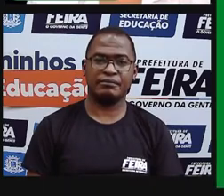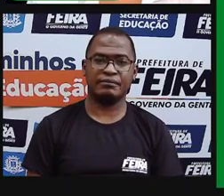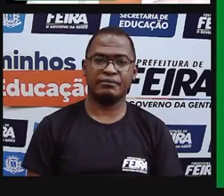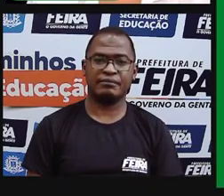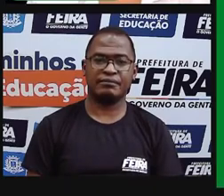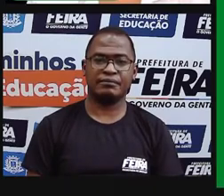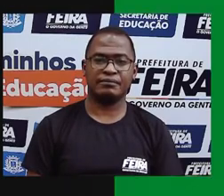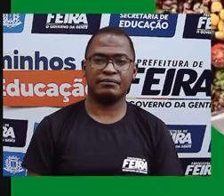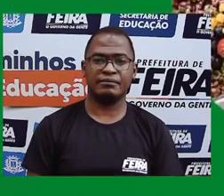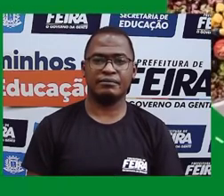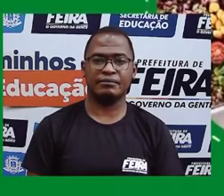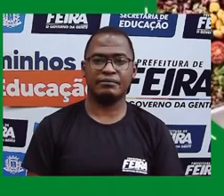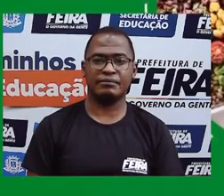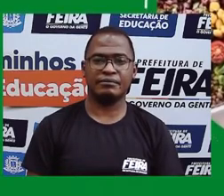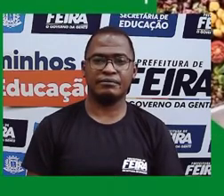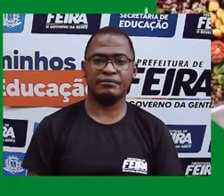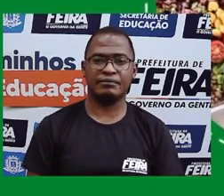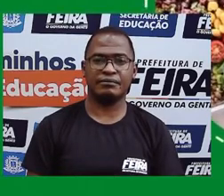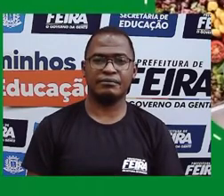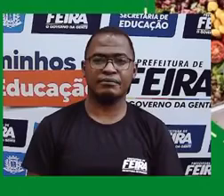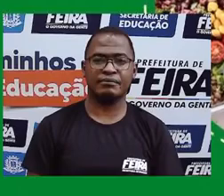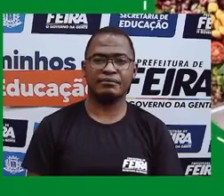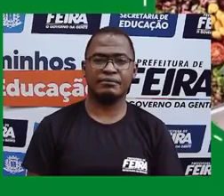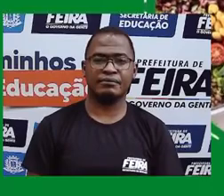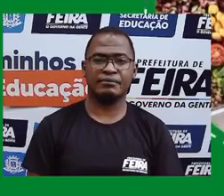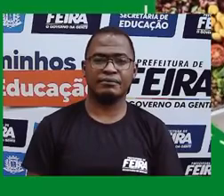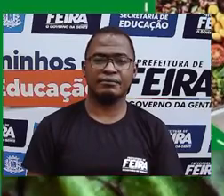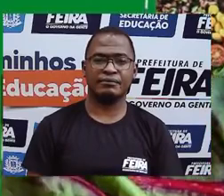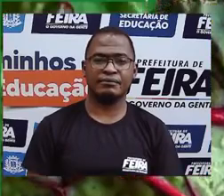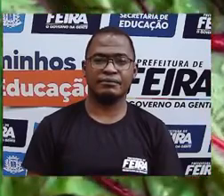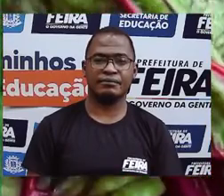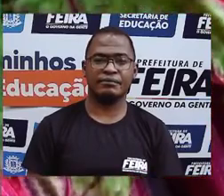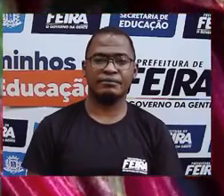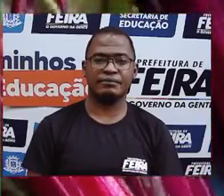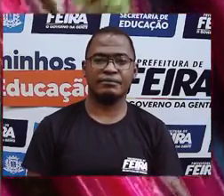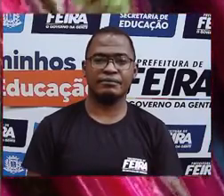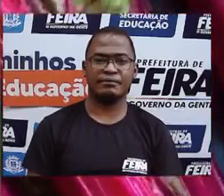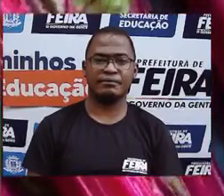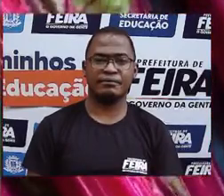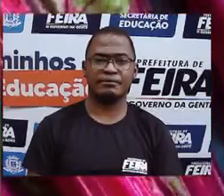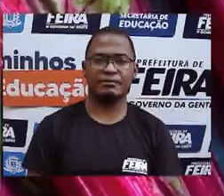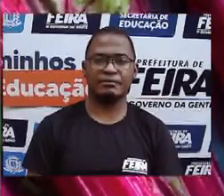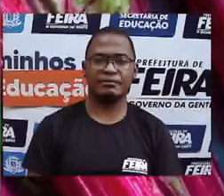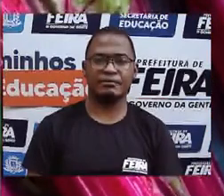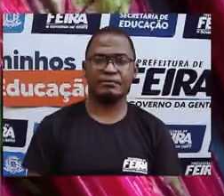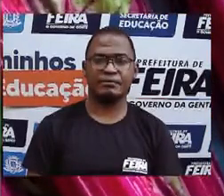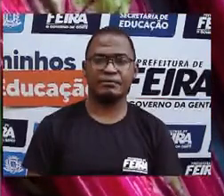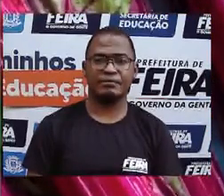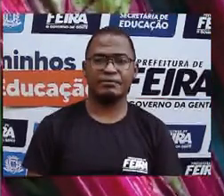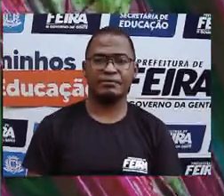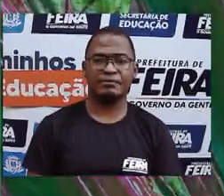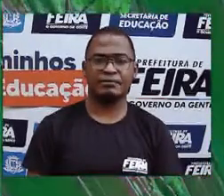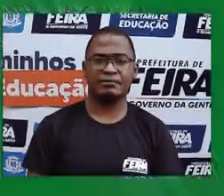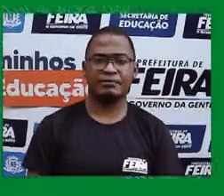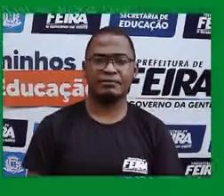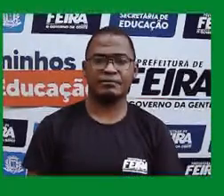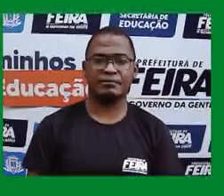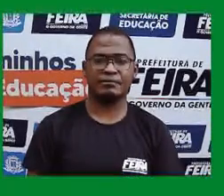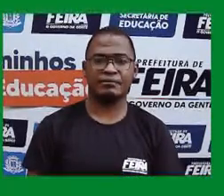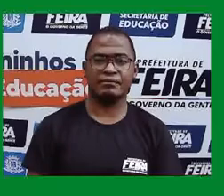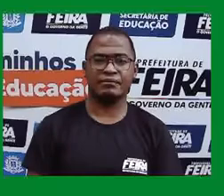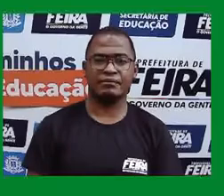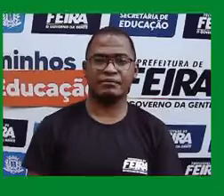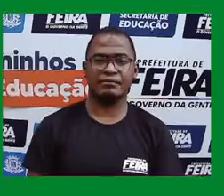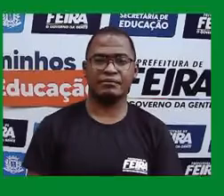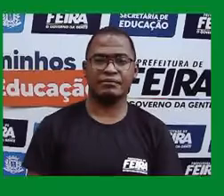se possível, sem alimentos industrializados, ou seja, uma alimentação variada e saudável, contendo